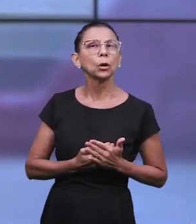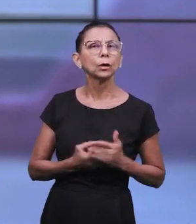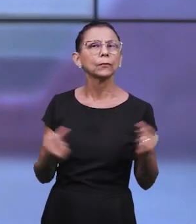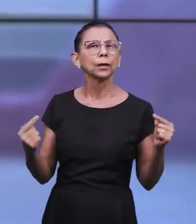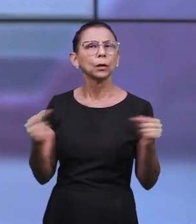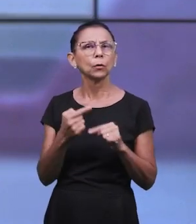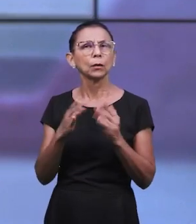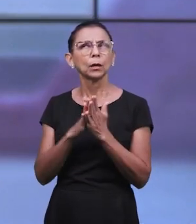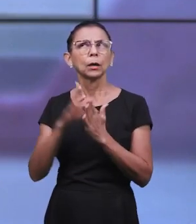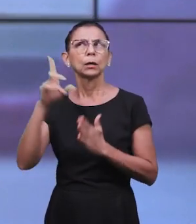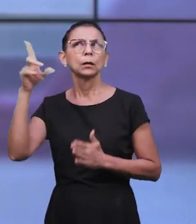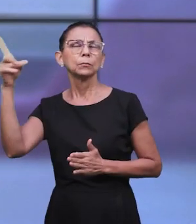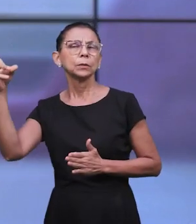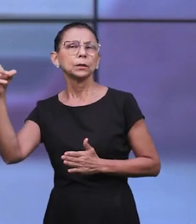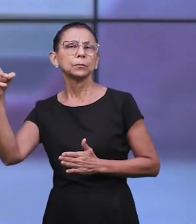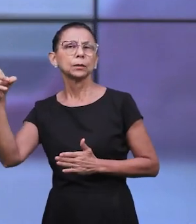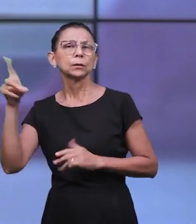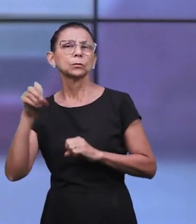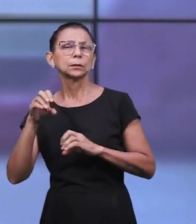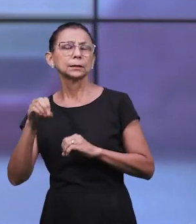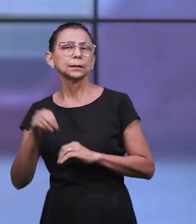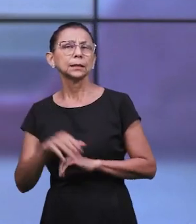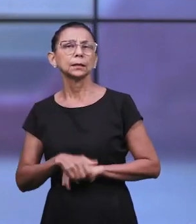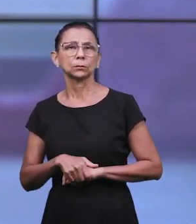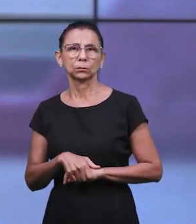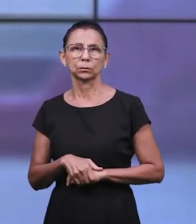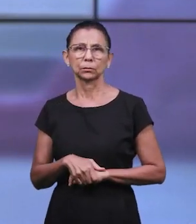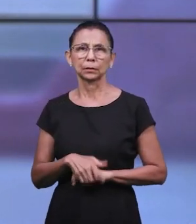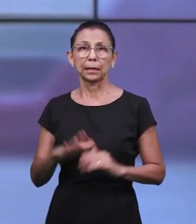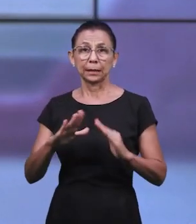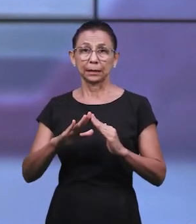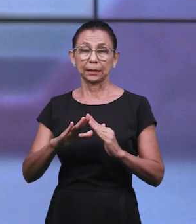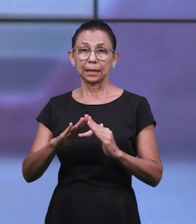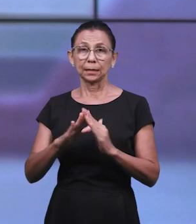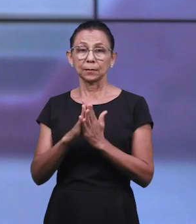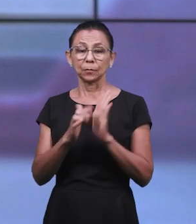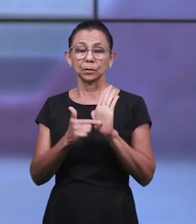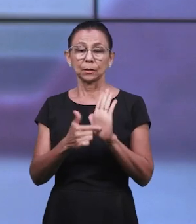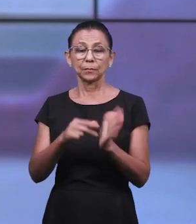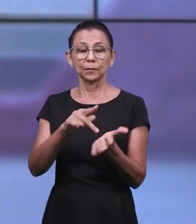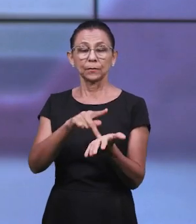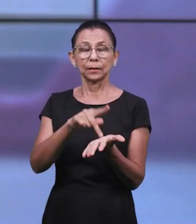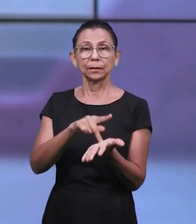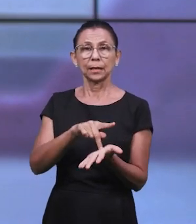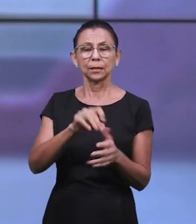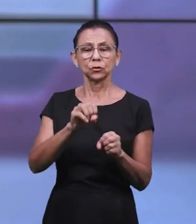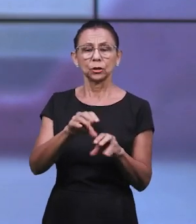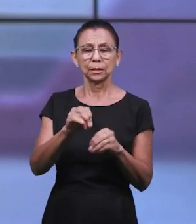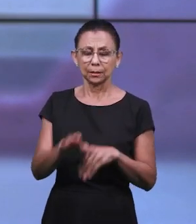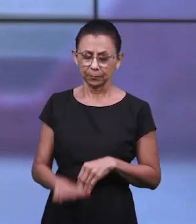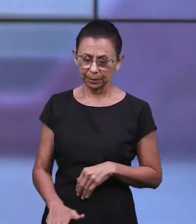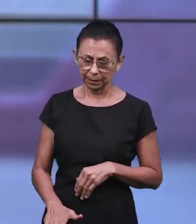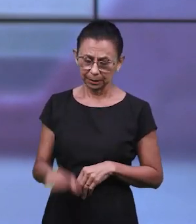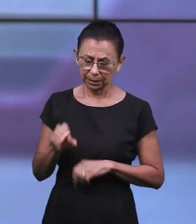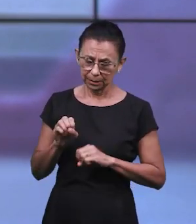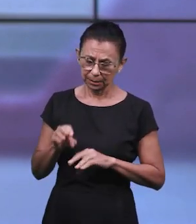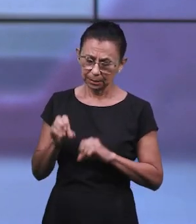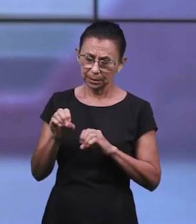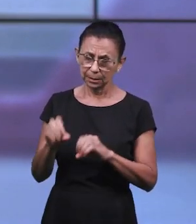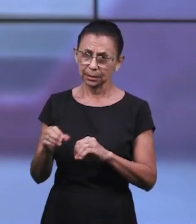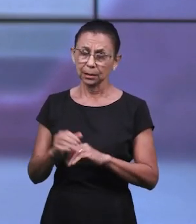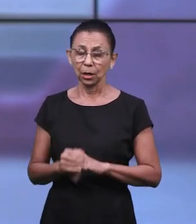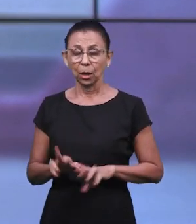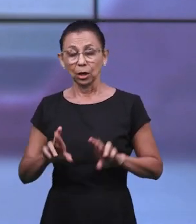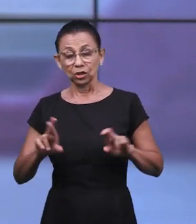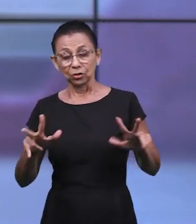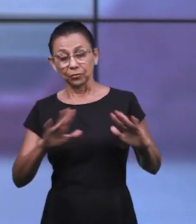contra a palavra de Deus? Em casa, ensine a verdade que está na Bíblia. Desde pequeninos, os ensine a diferenciar os